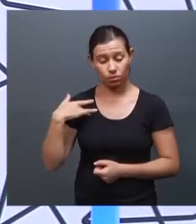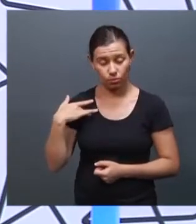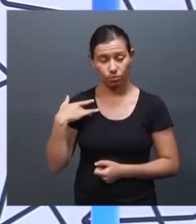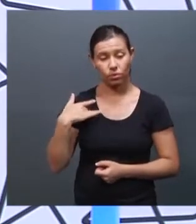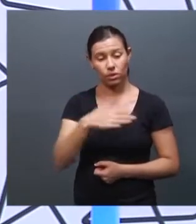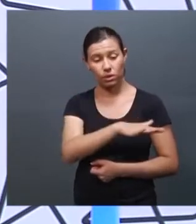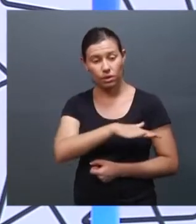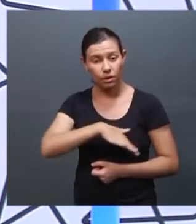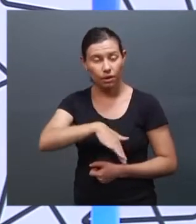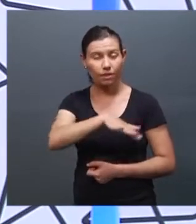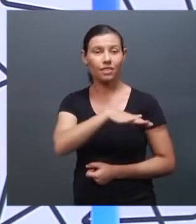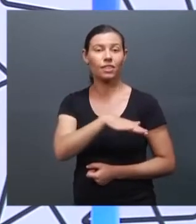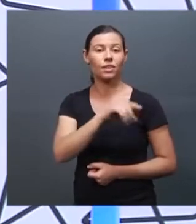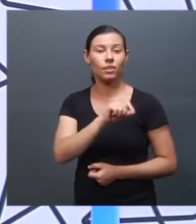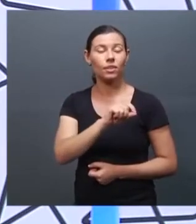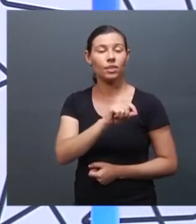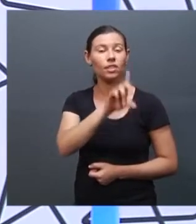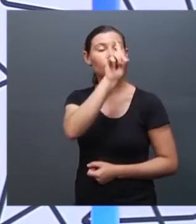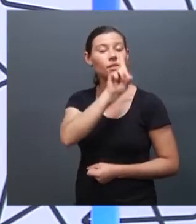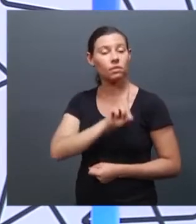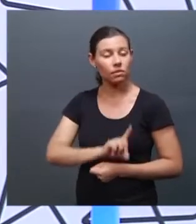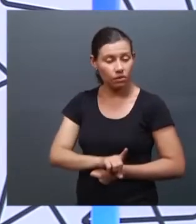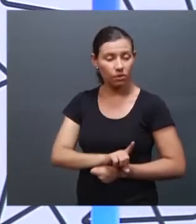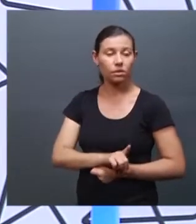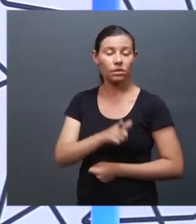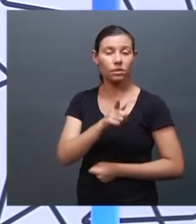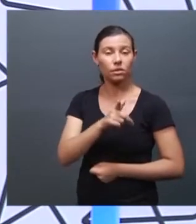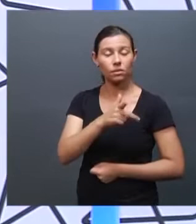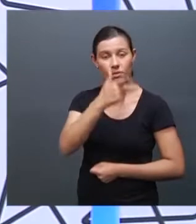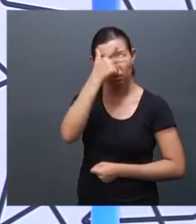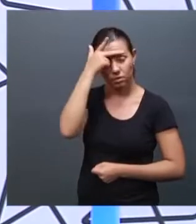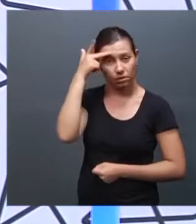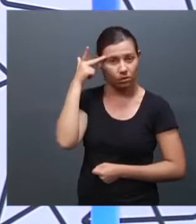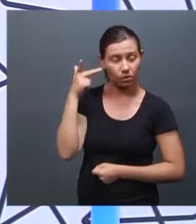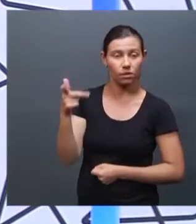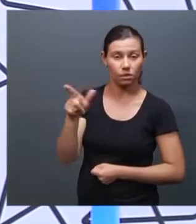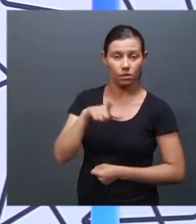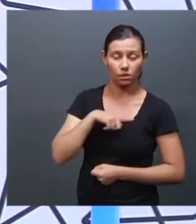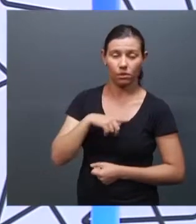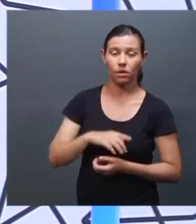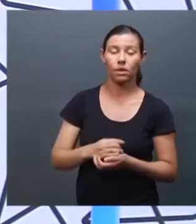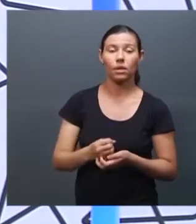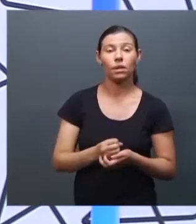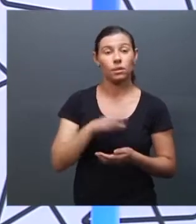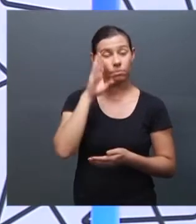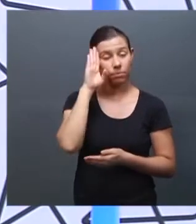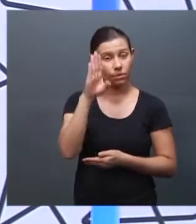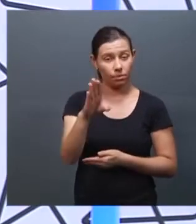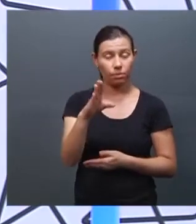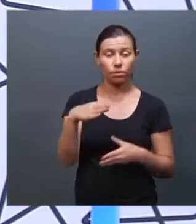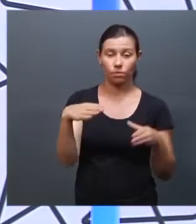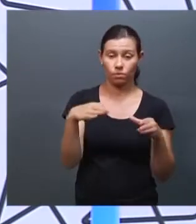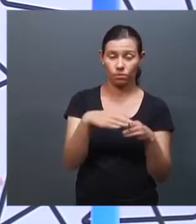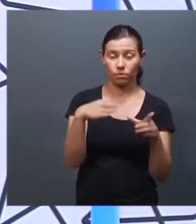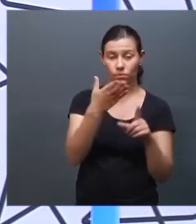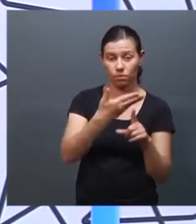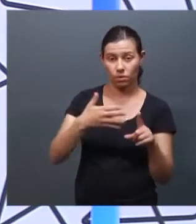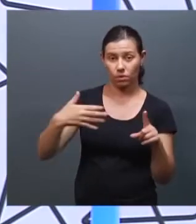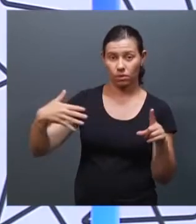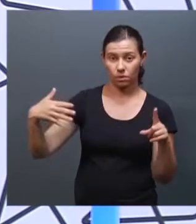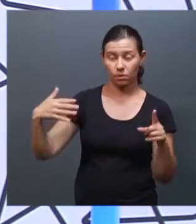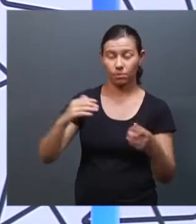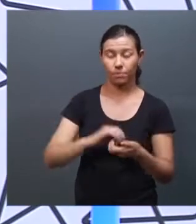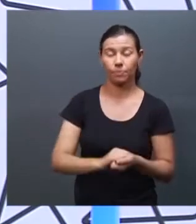espaço de garantia de direitos muito importante no Brasil principalmente quando a gente fala da população LGBT é impossível pensar